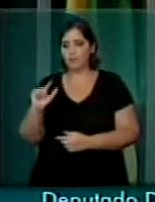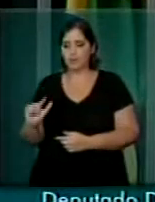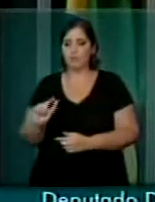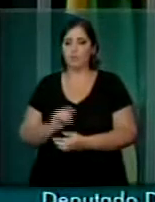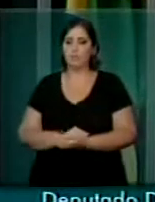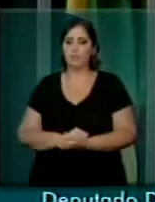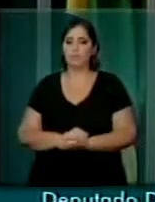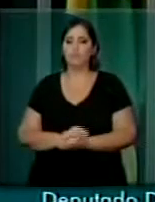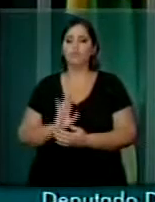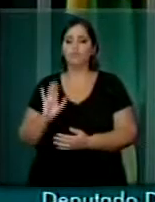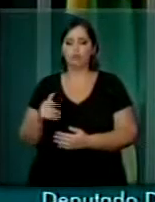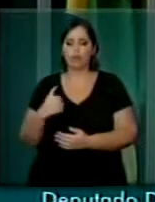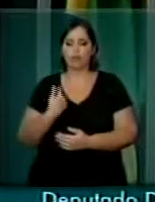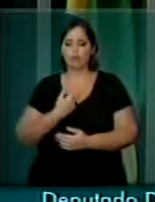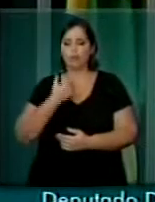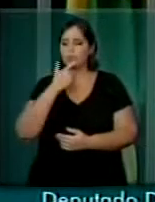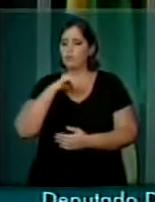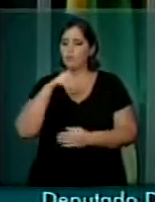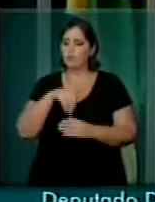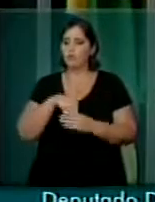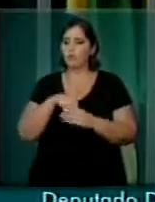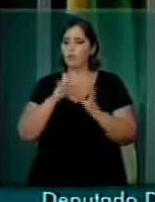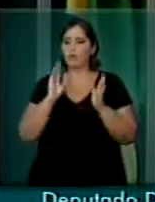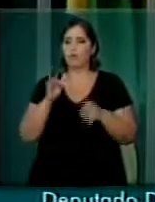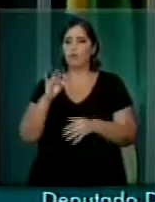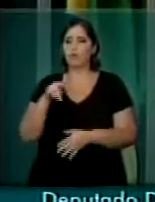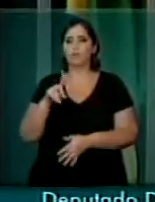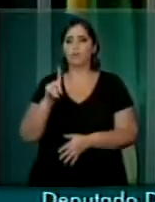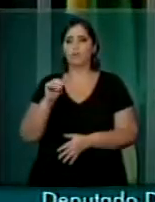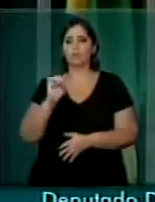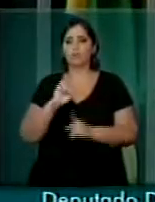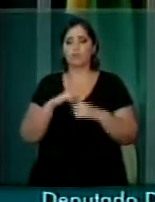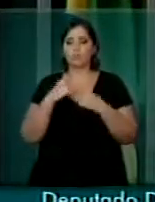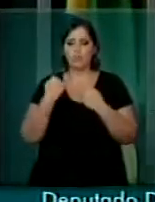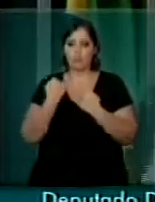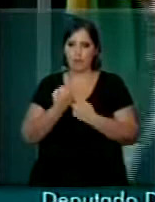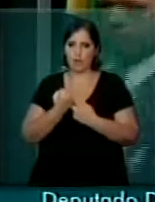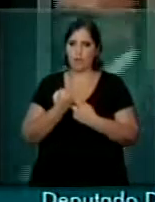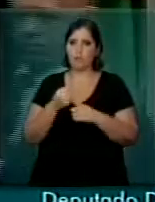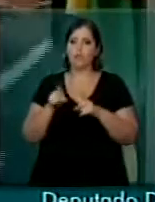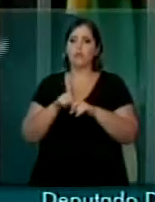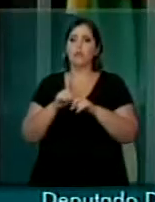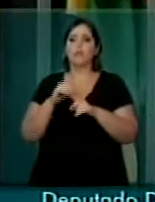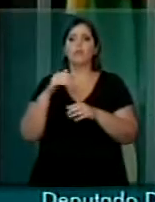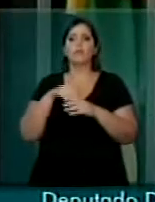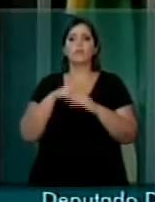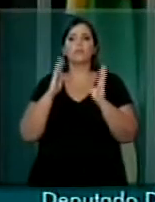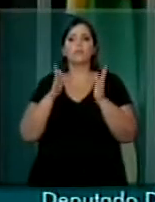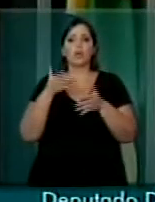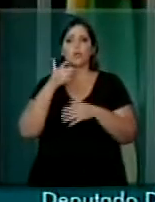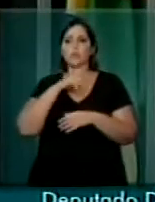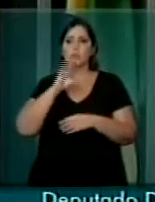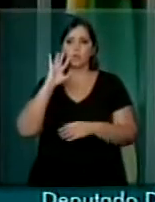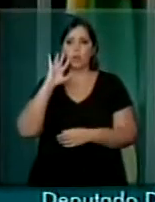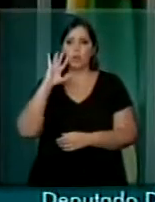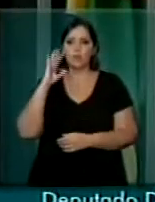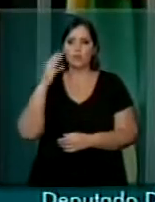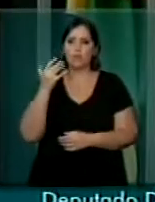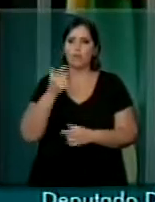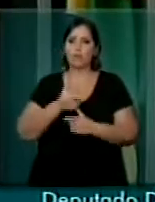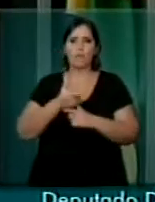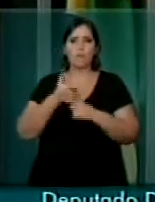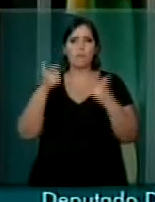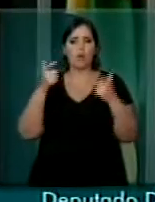Já votamos o fundo social, já deliberamos grande